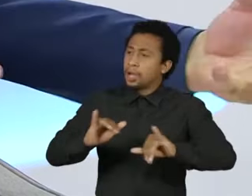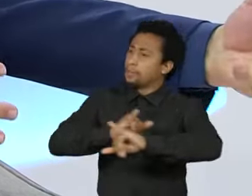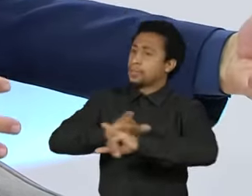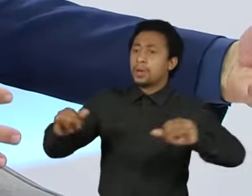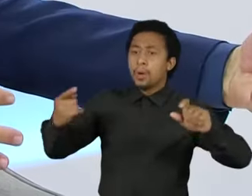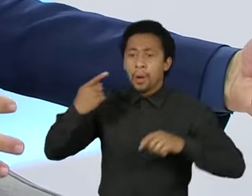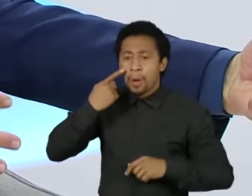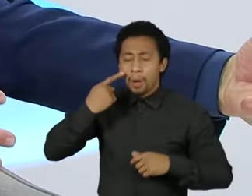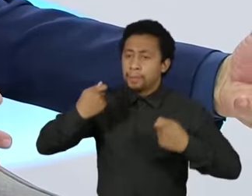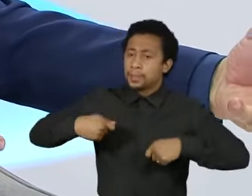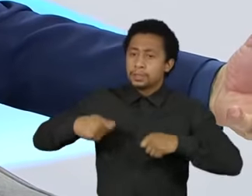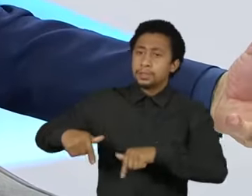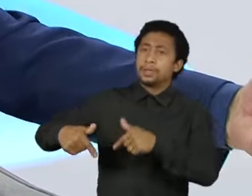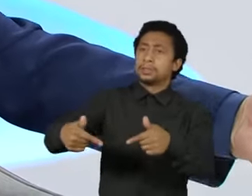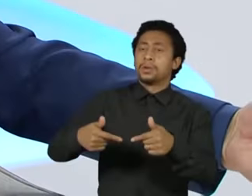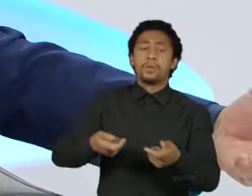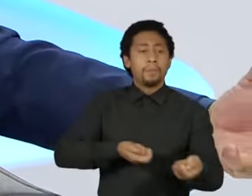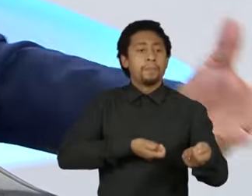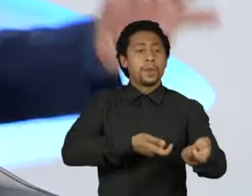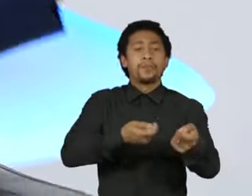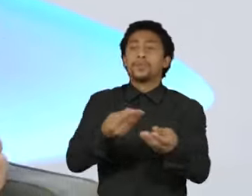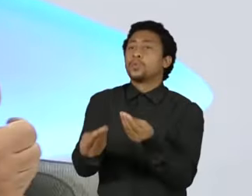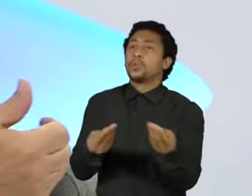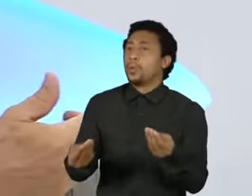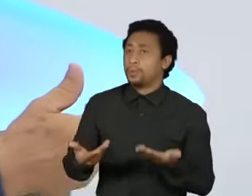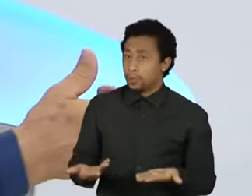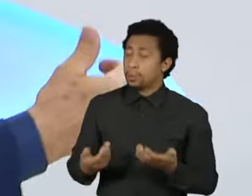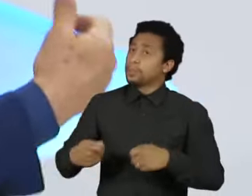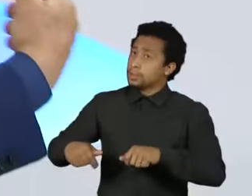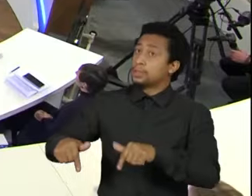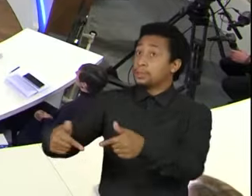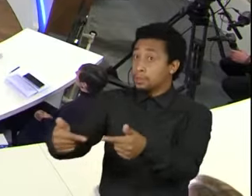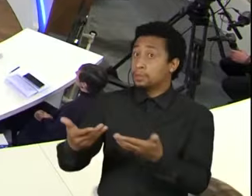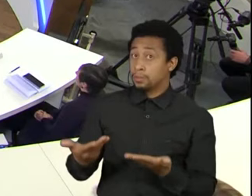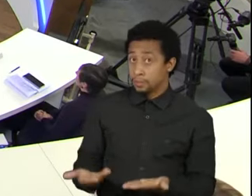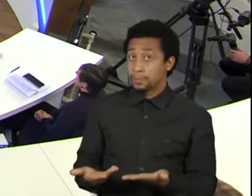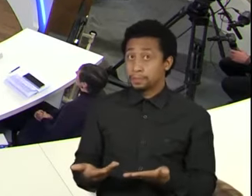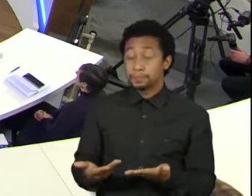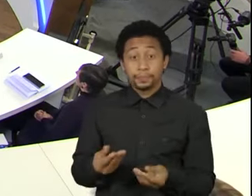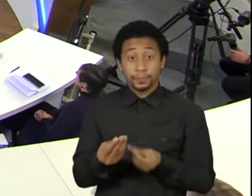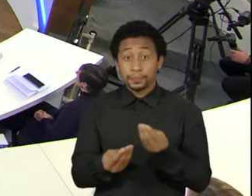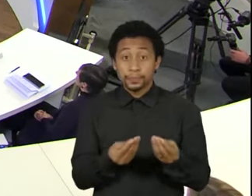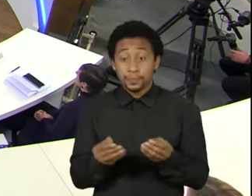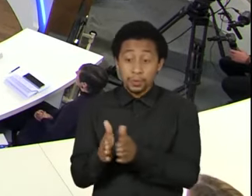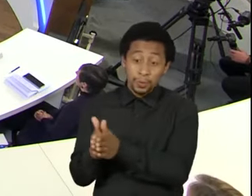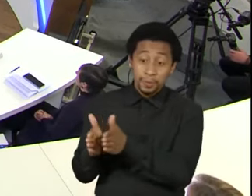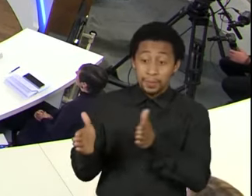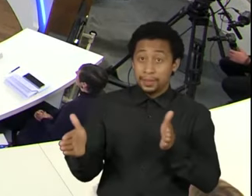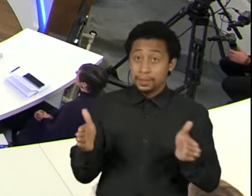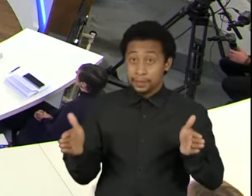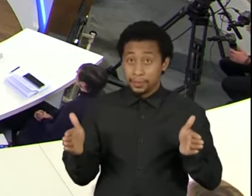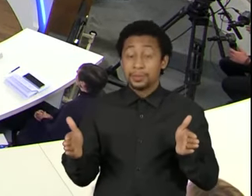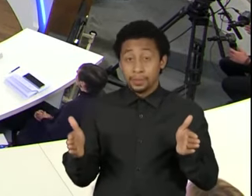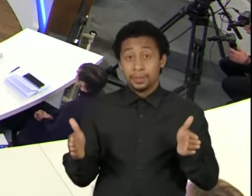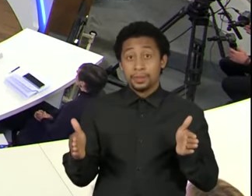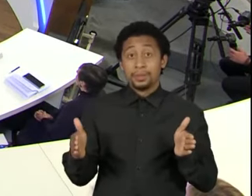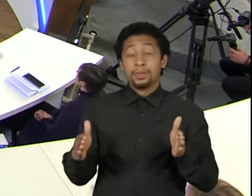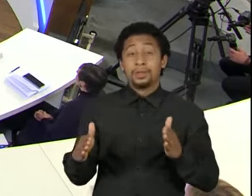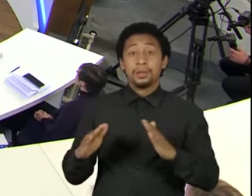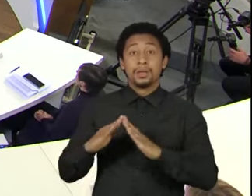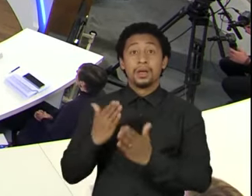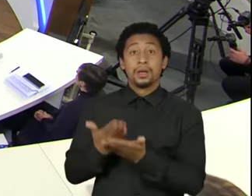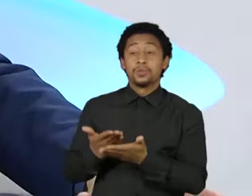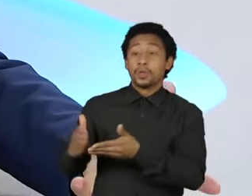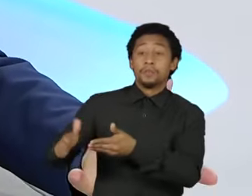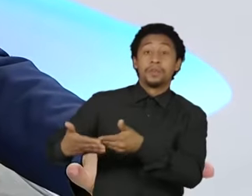Como é que nós vamos fazer com transferência de renda? Precisa ser feito. Como é que nós vamos fazer para recuperar o tempo perdido da educação básica brasileira?